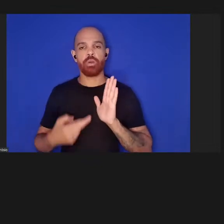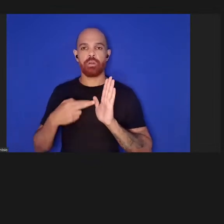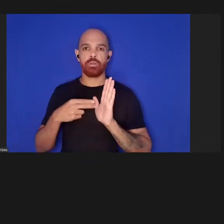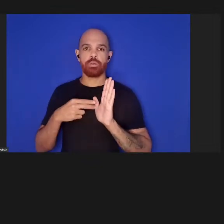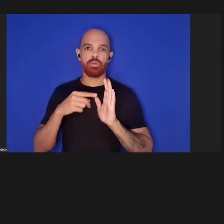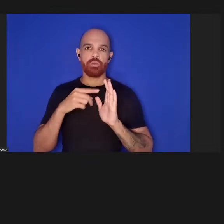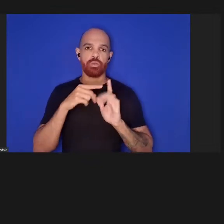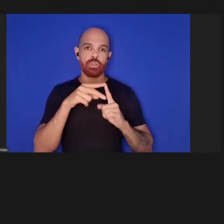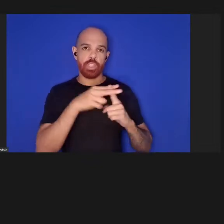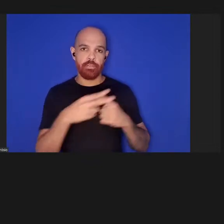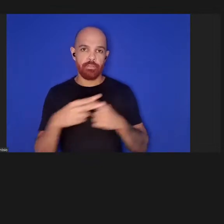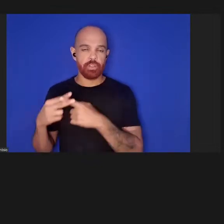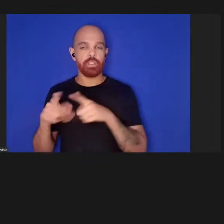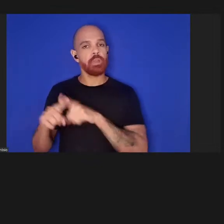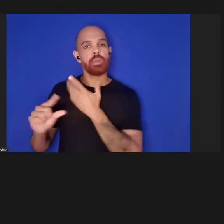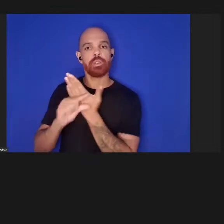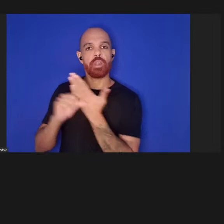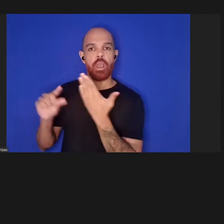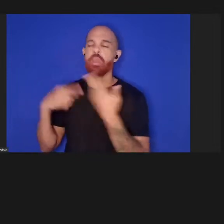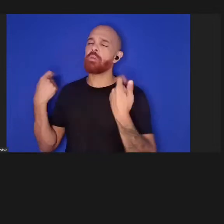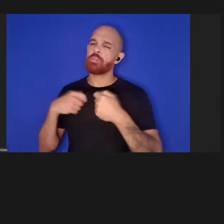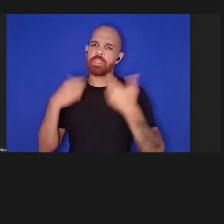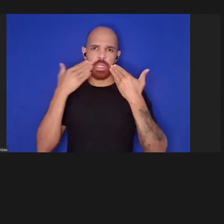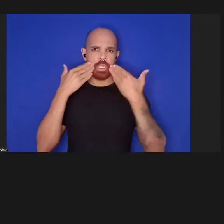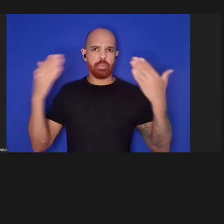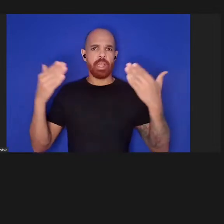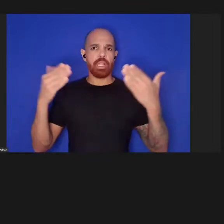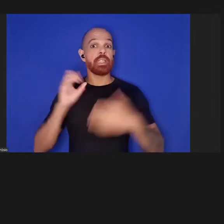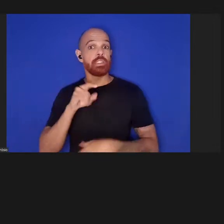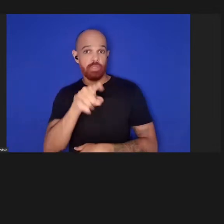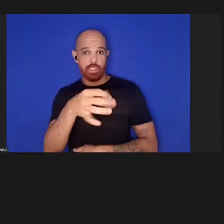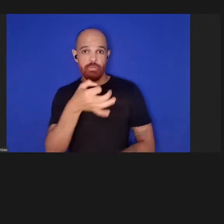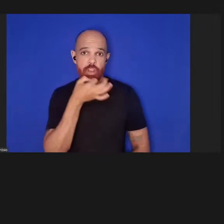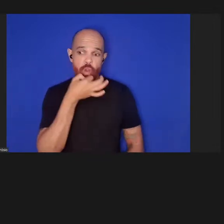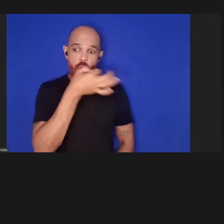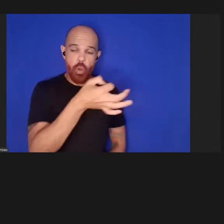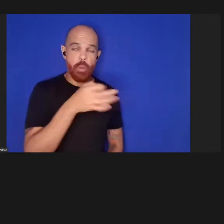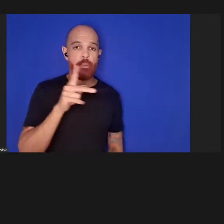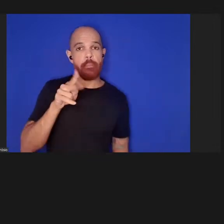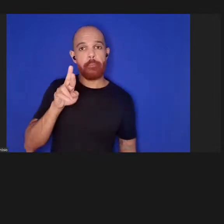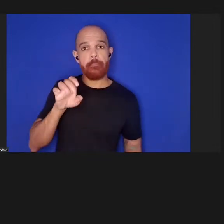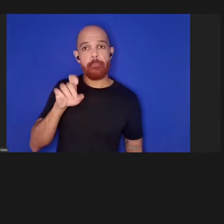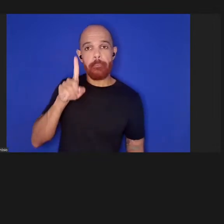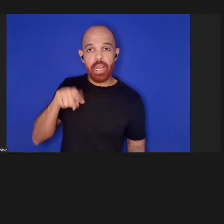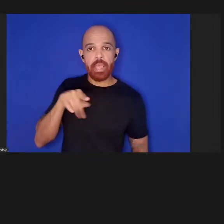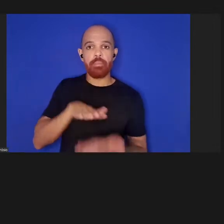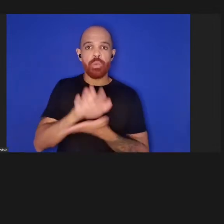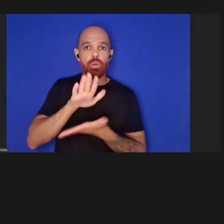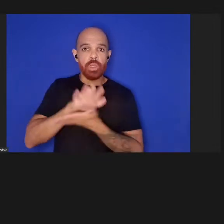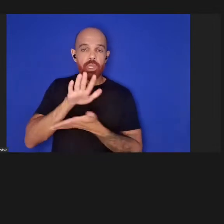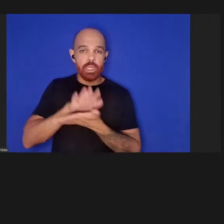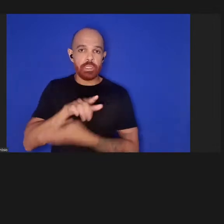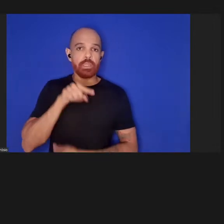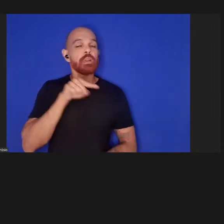autores isso tem que ser muito transparente se você faz um comentário numa pré-publicação você